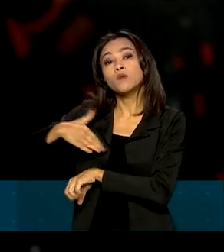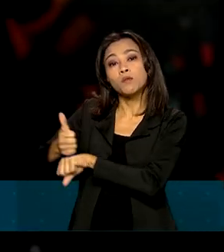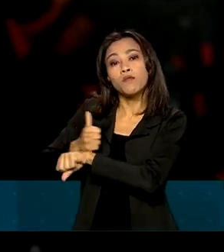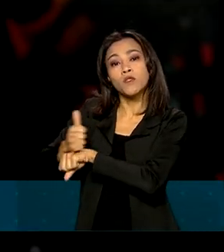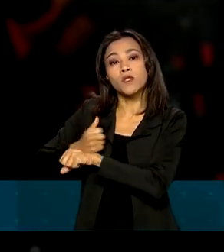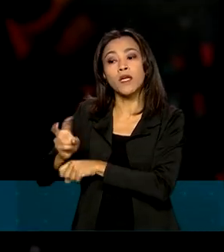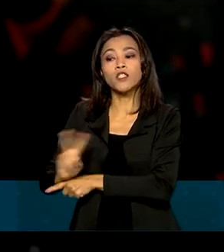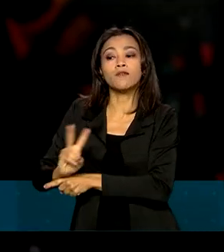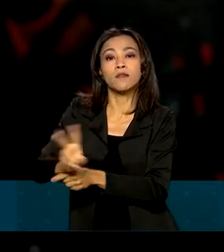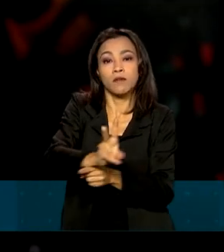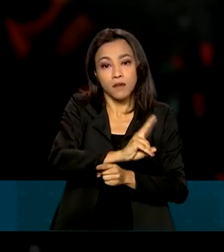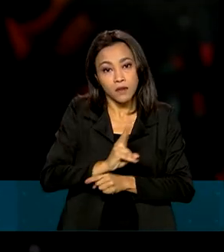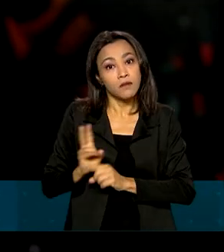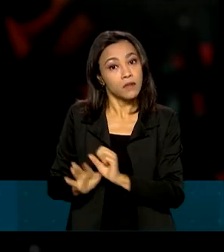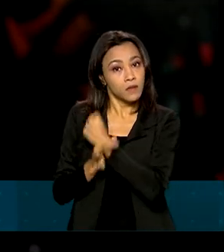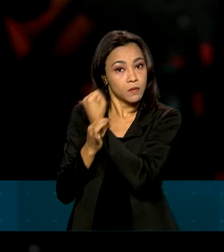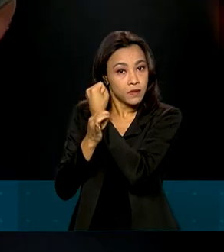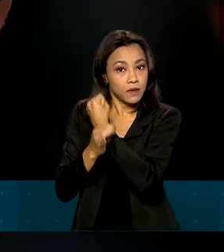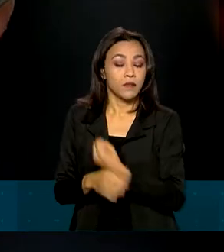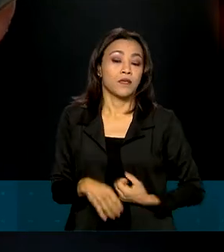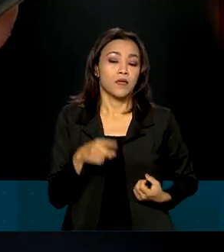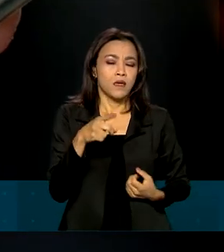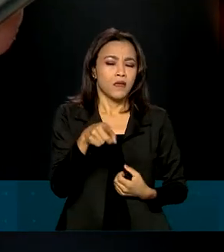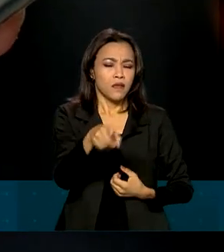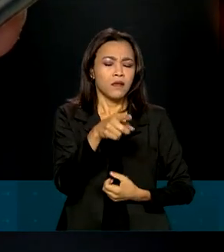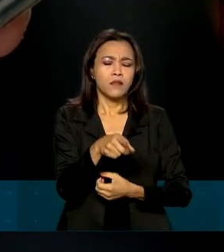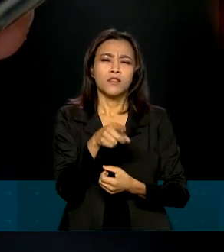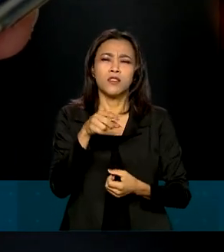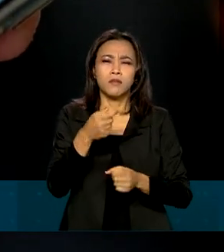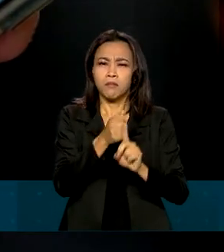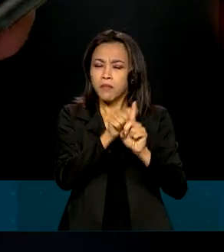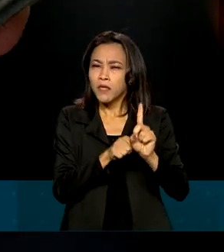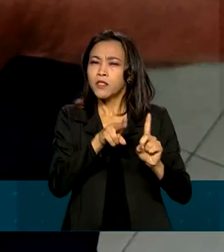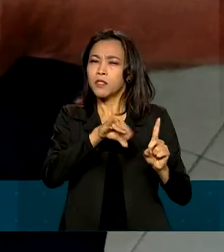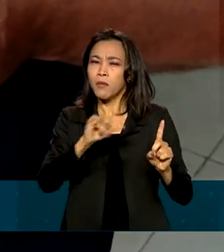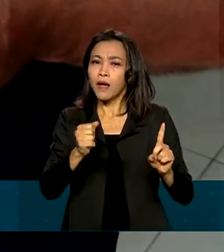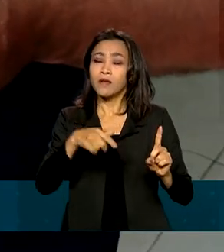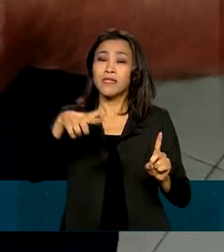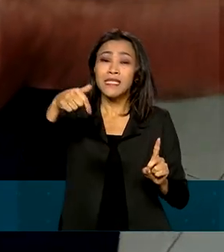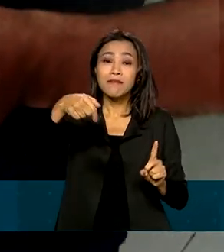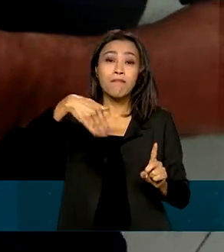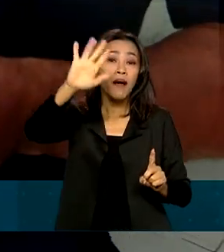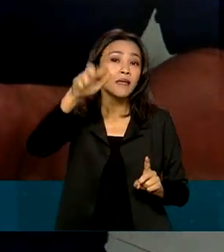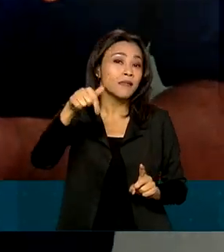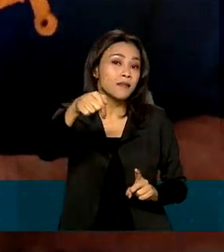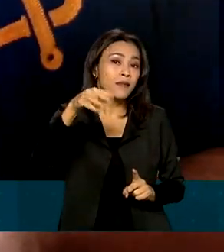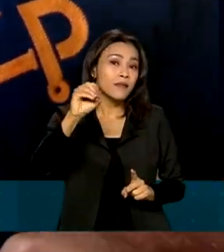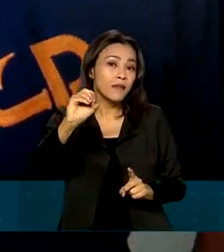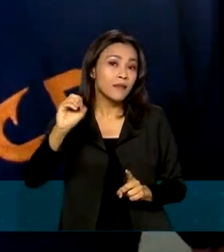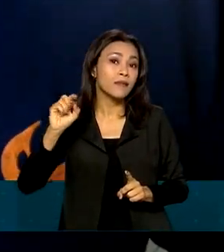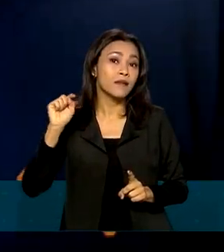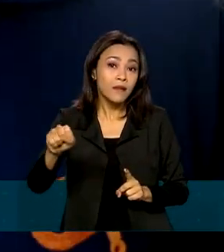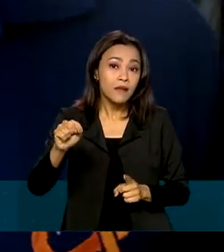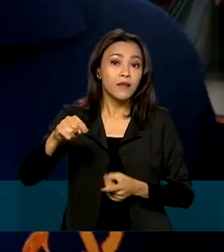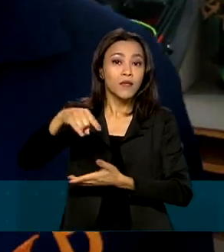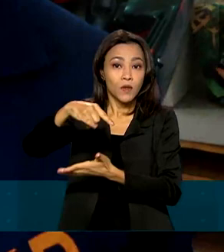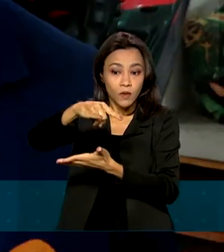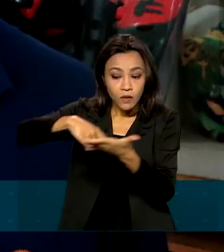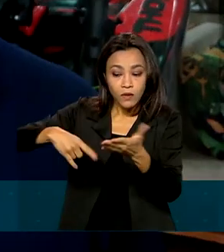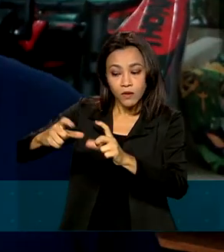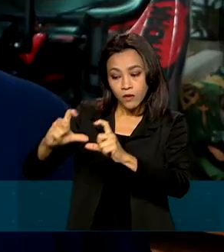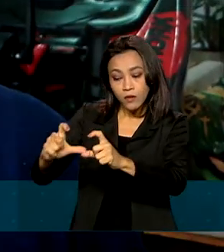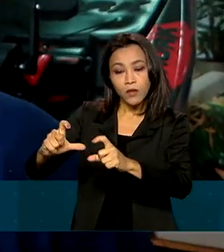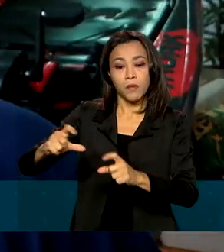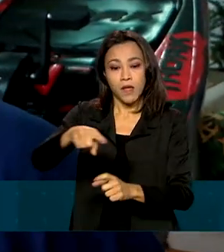Desde maio, o governo federal emitiu mais de 70 mil licenças com a nova versão. O pescador esportivo Carlos